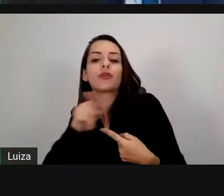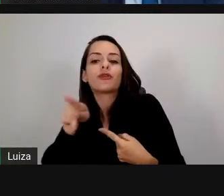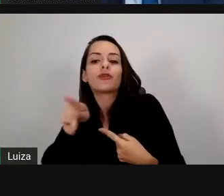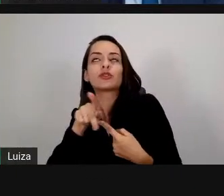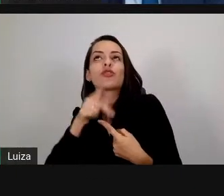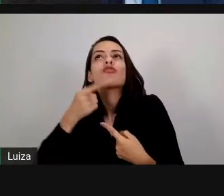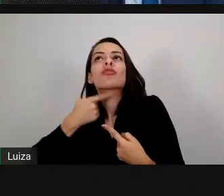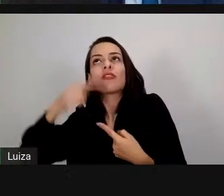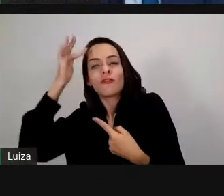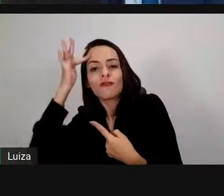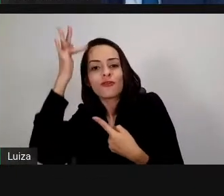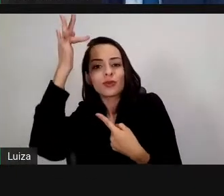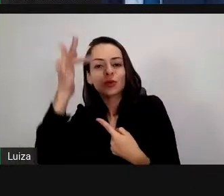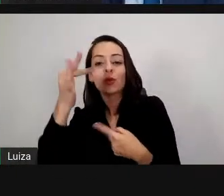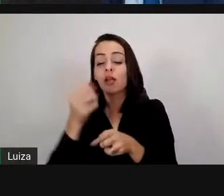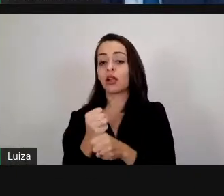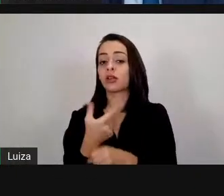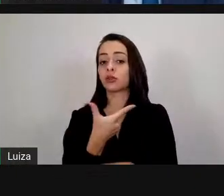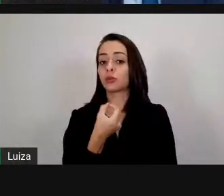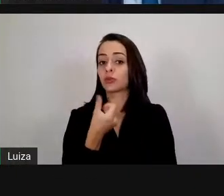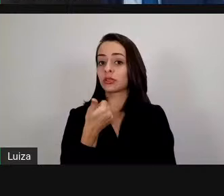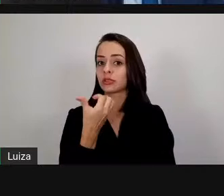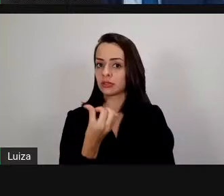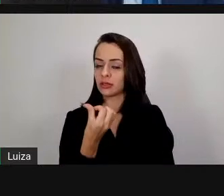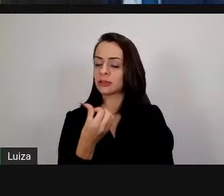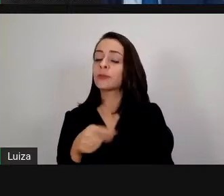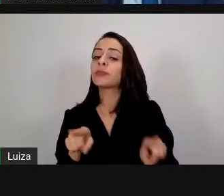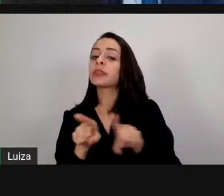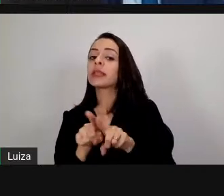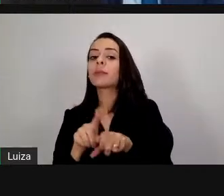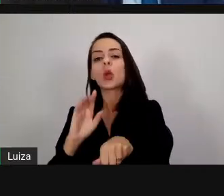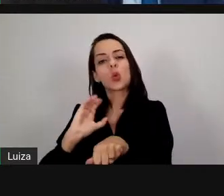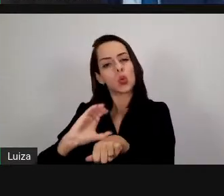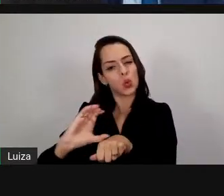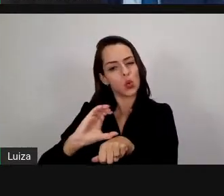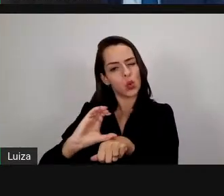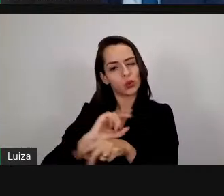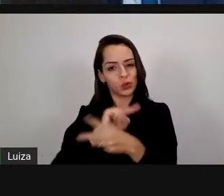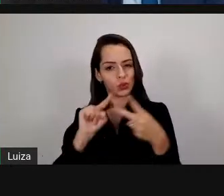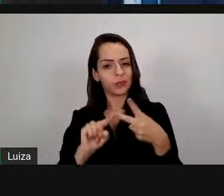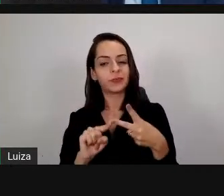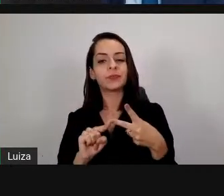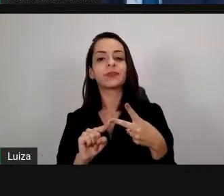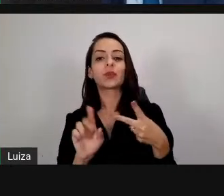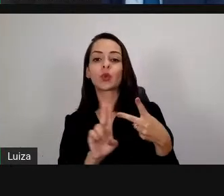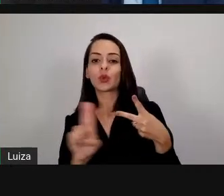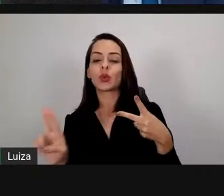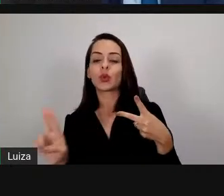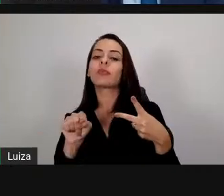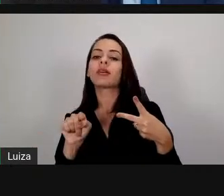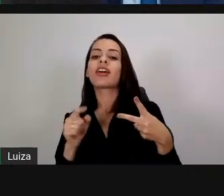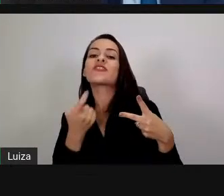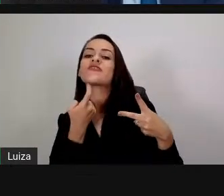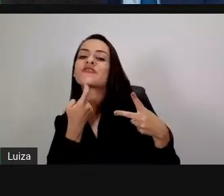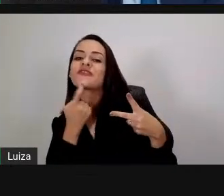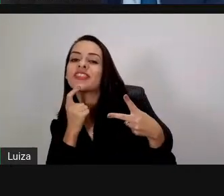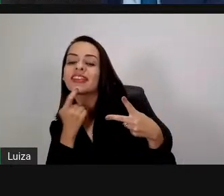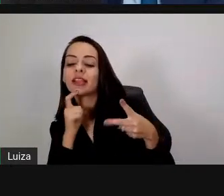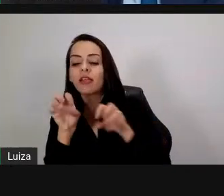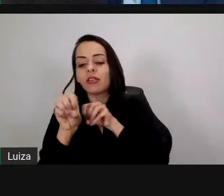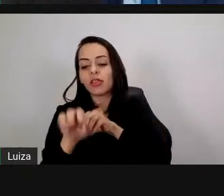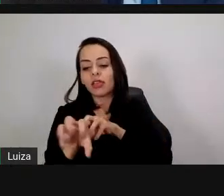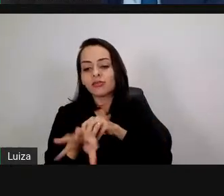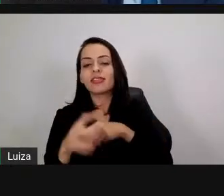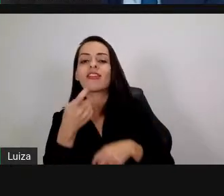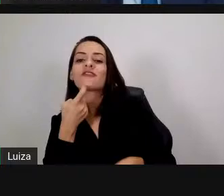2016. E também do programa Finish Train the Trainees, finlandeses formando finlandeses,